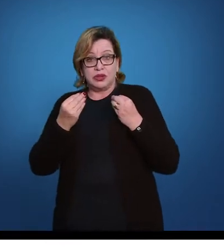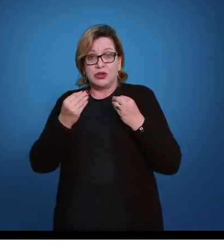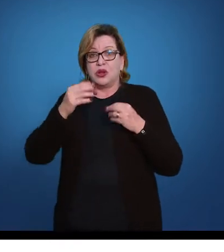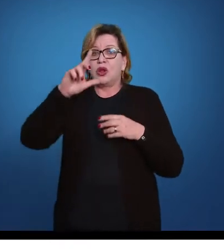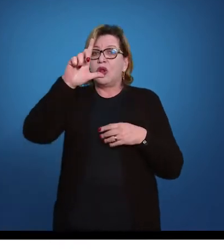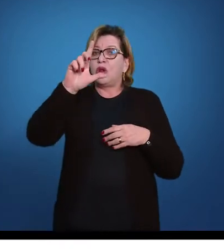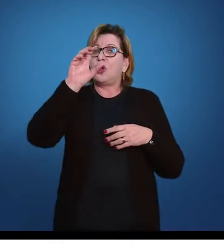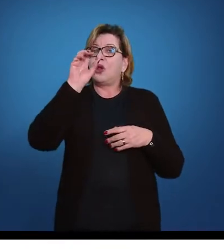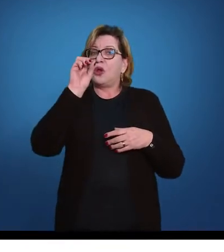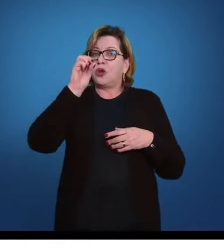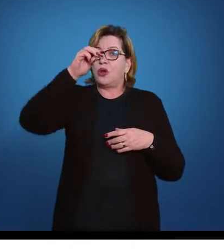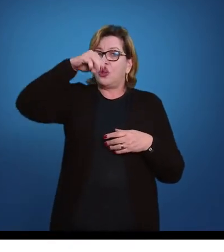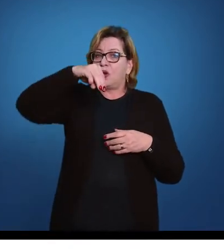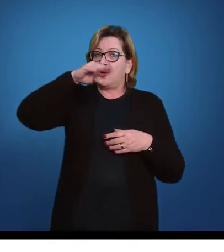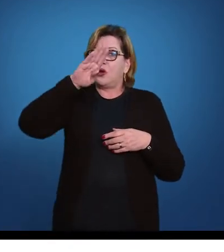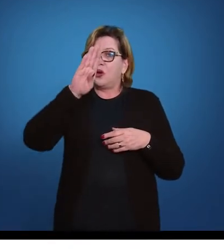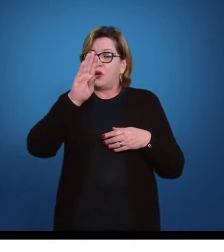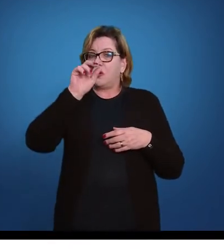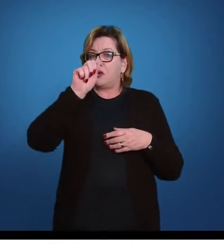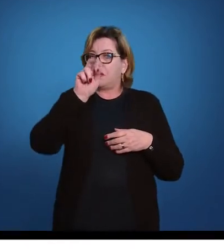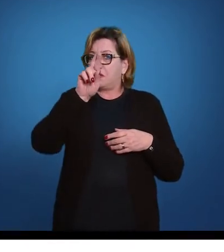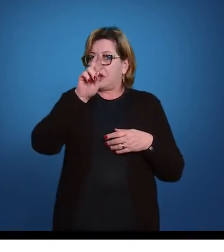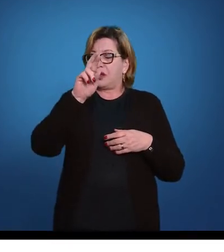lombar dos alunos.